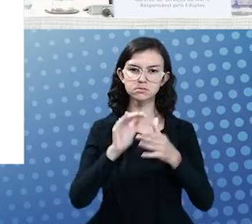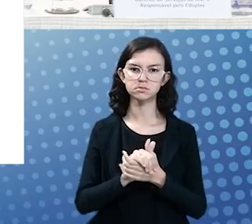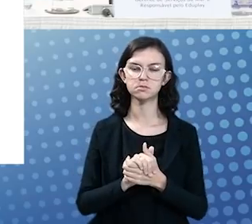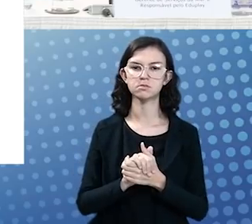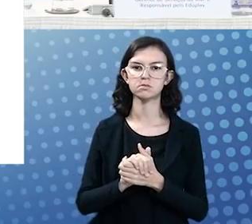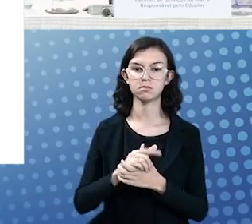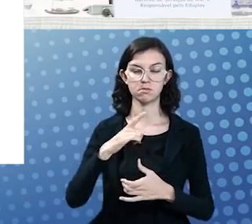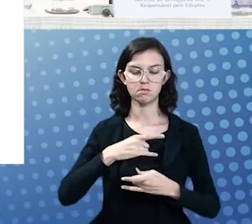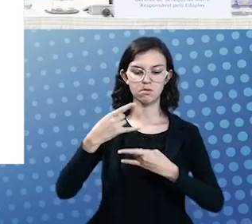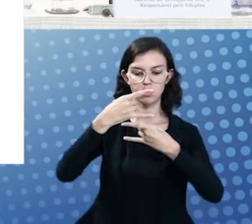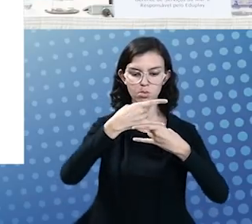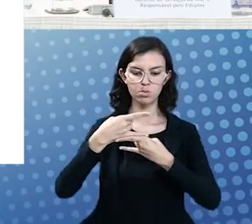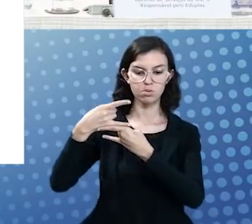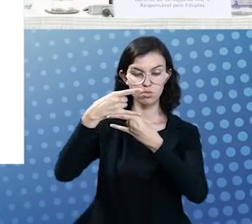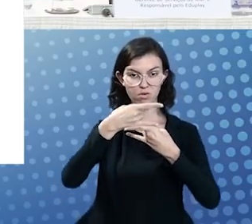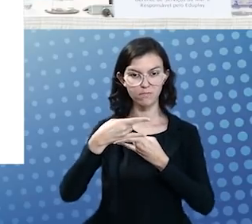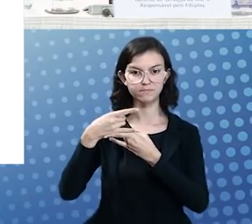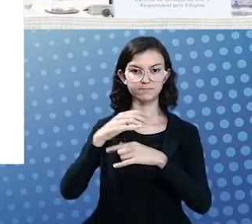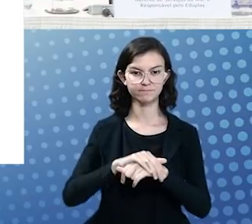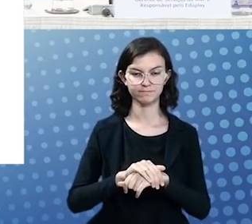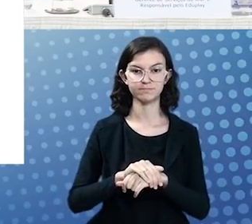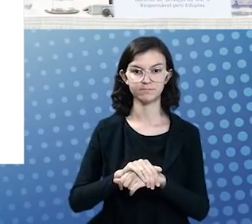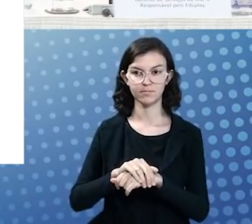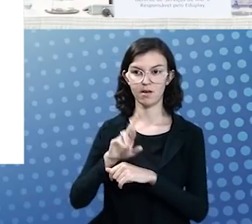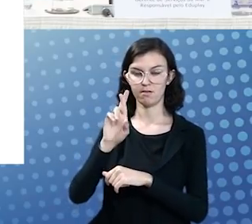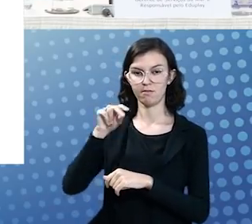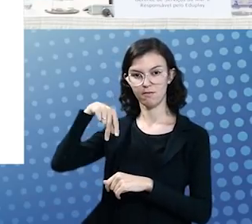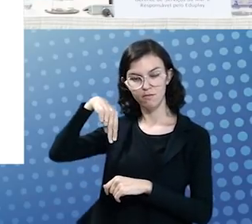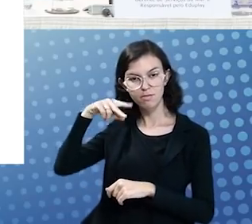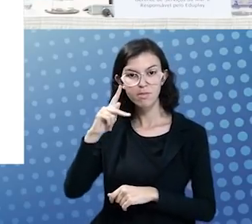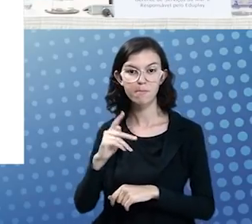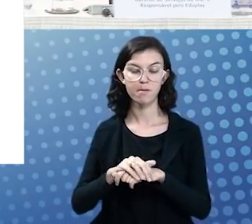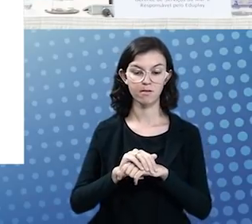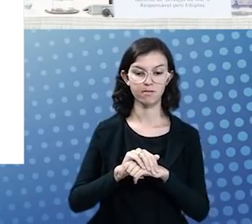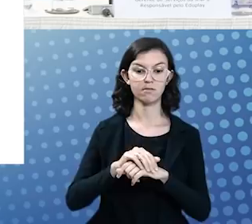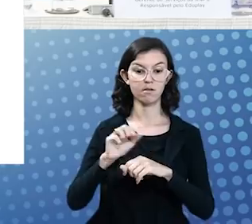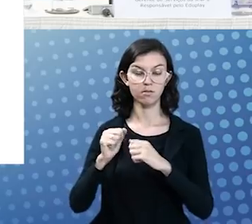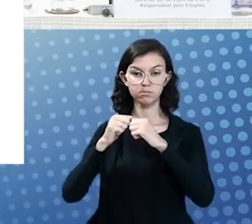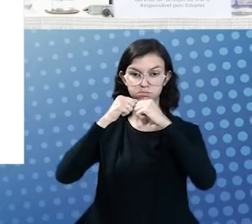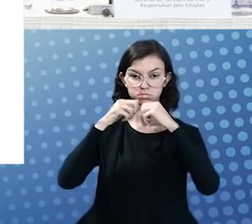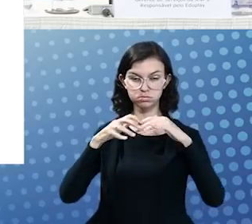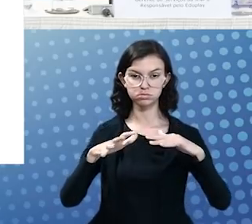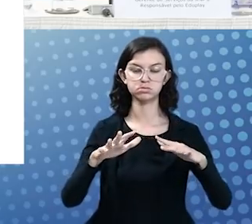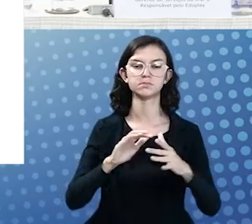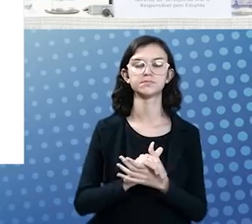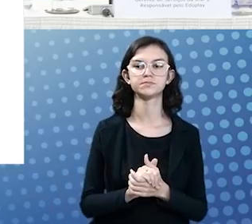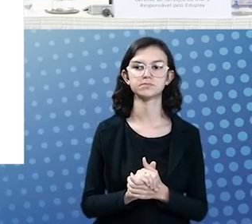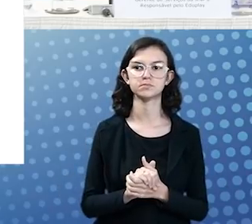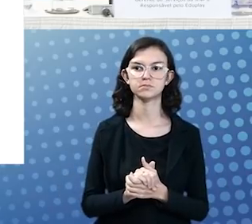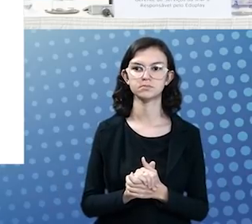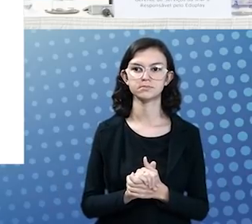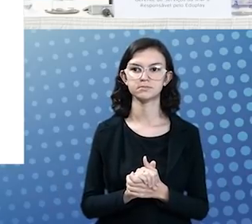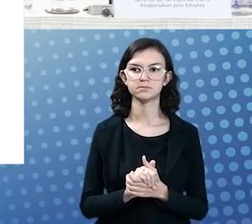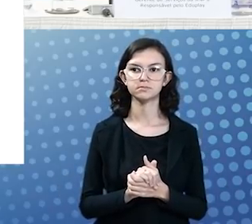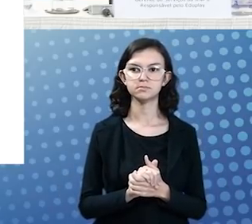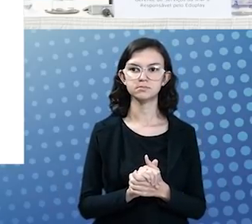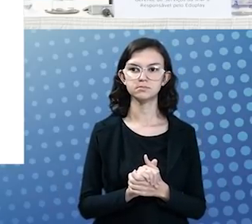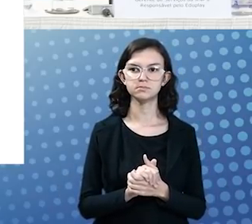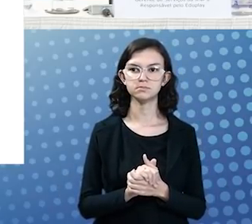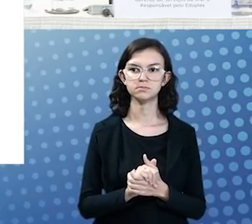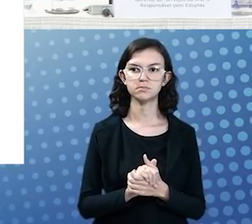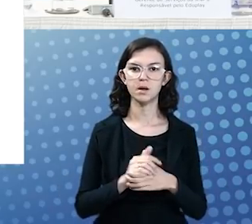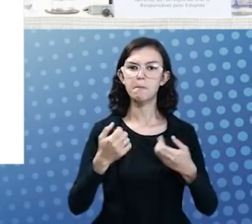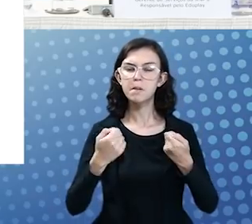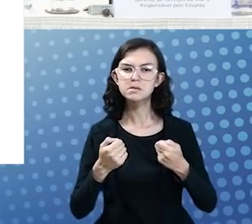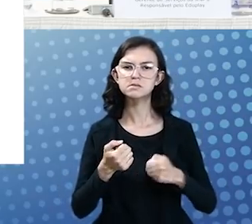do serviço Conferência Web da RNP e isso é transmitido. Então, ou seja, você precisa ter uma aula